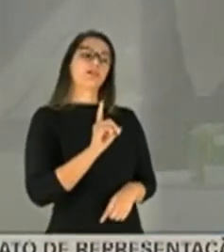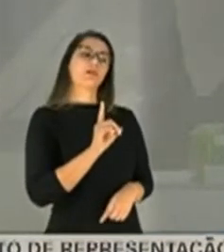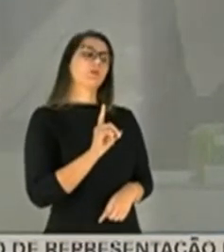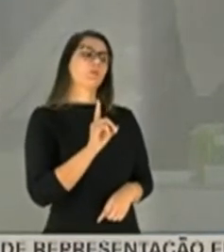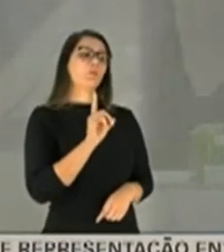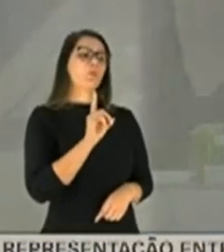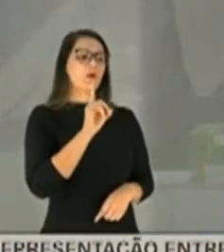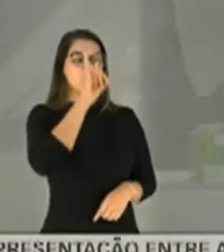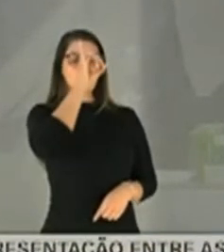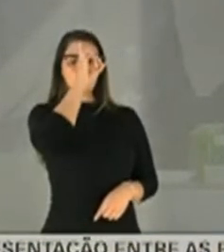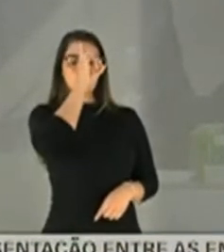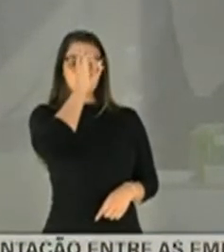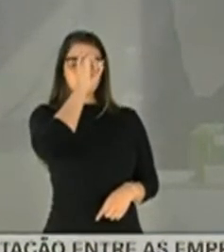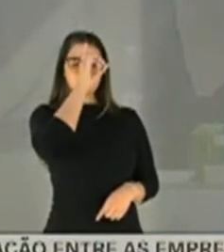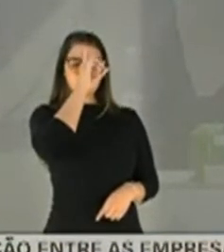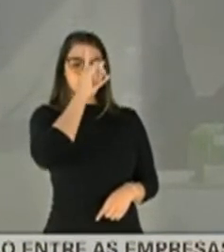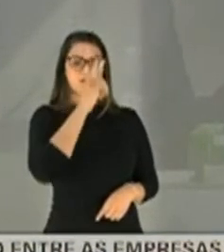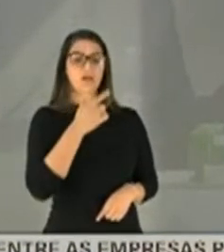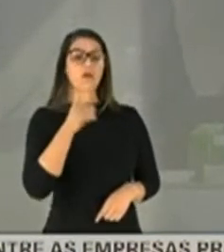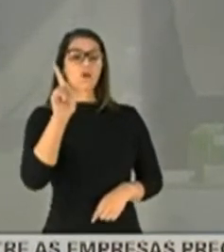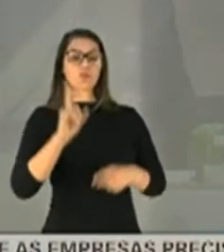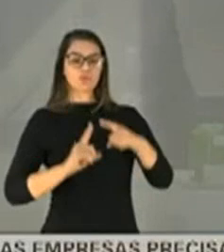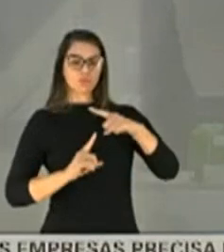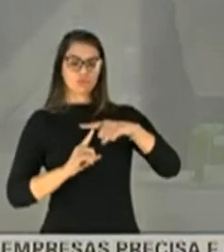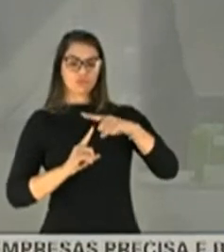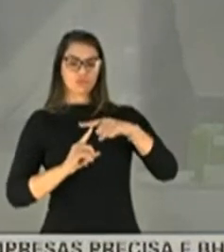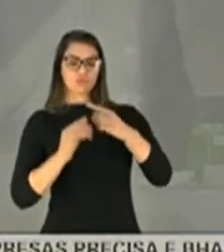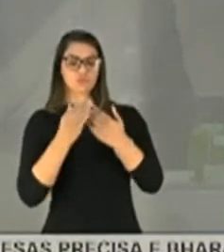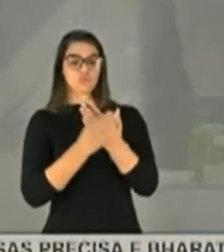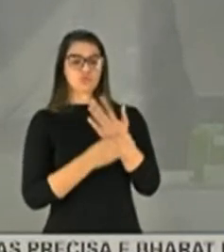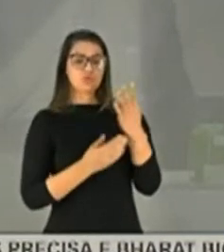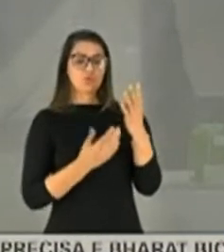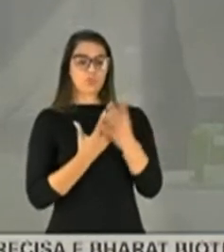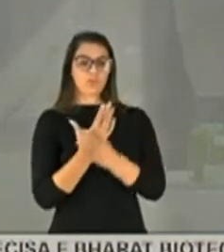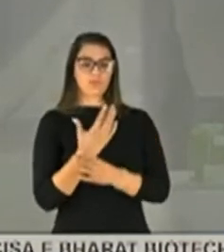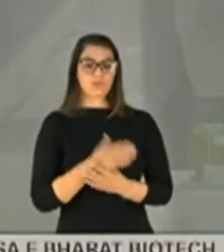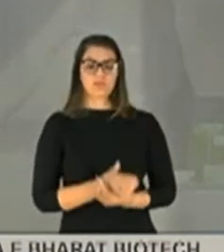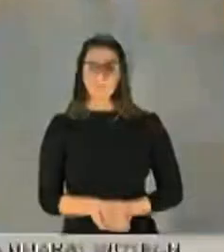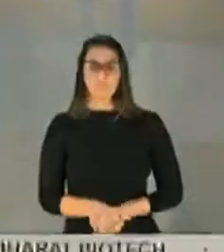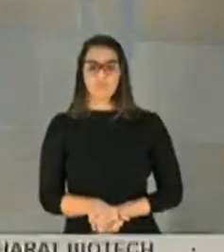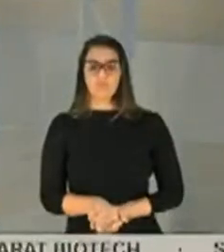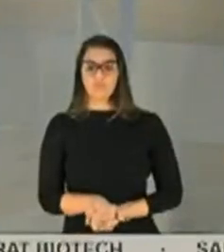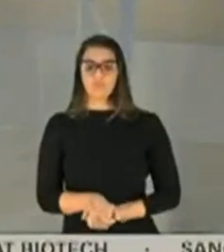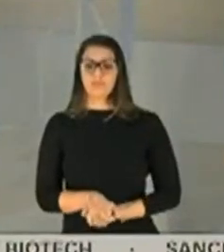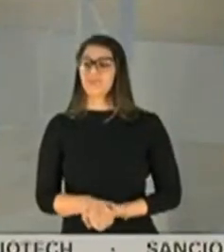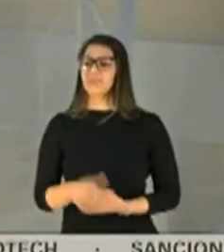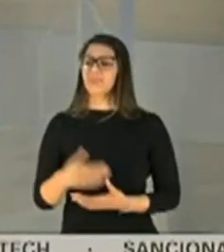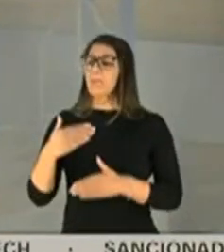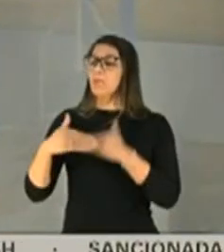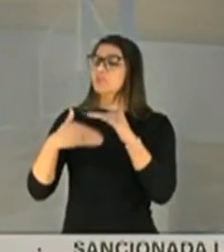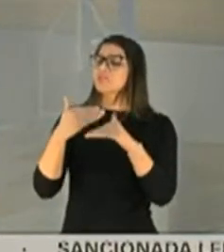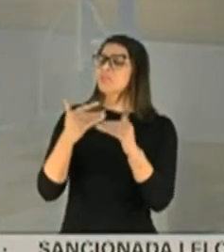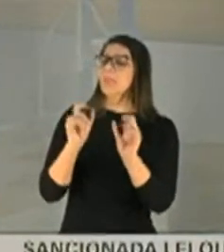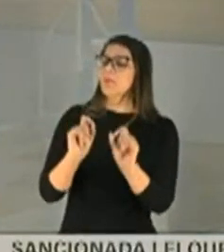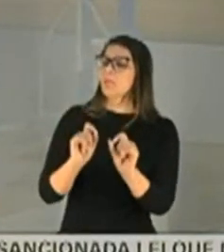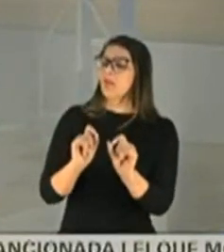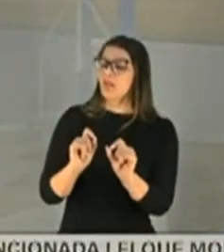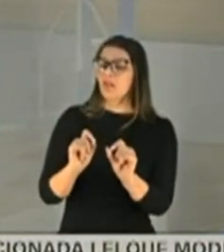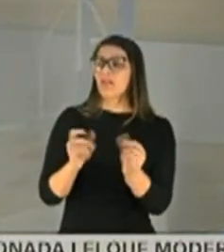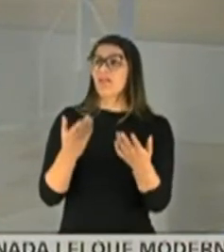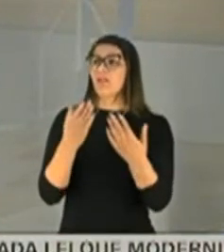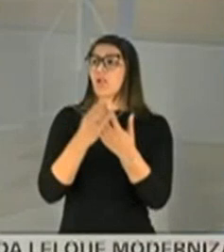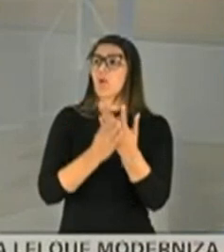outro tipo de luva, luva de procedimento se chama mesmo. Luva de procedimento que o senhor diz, pode ser